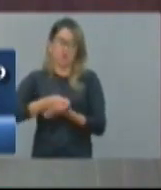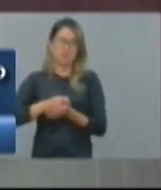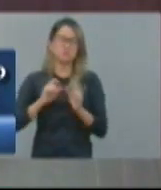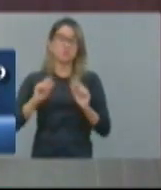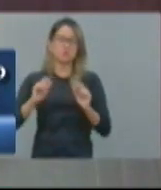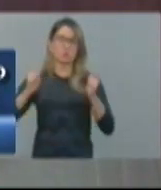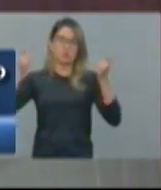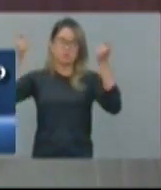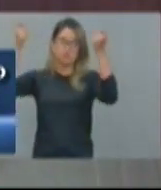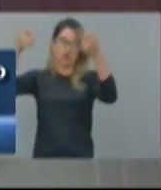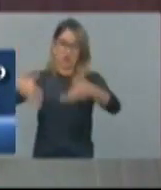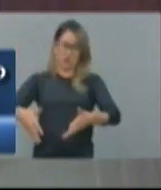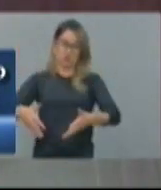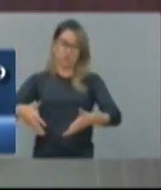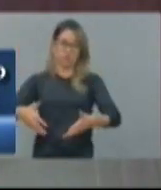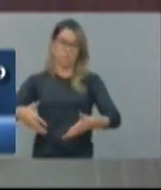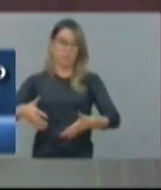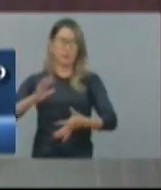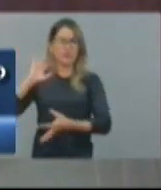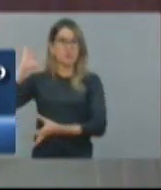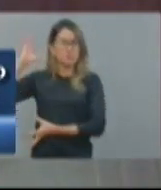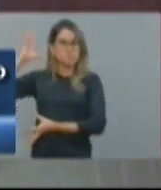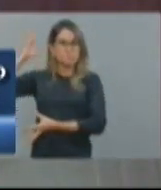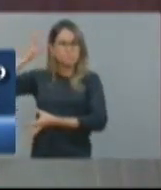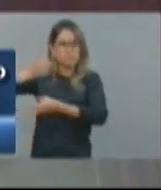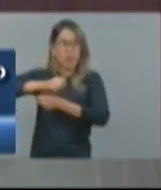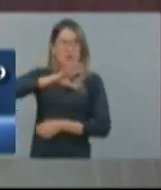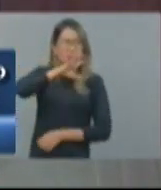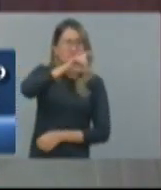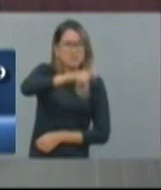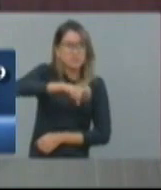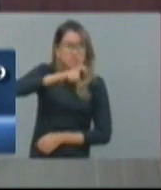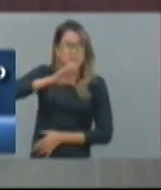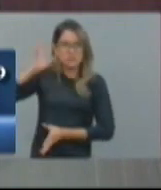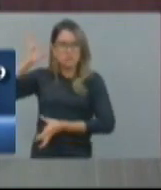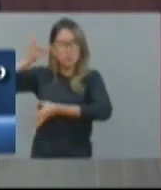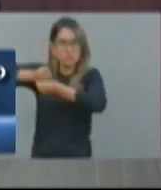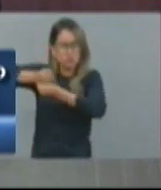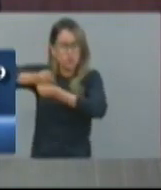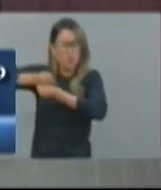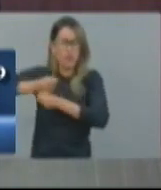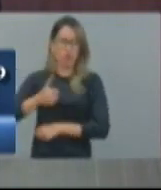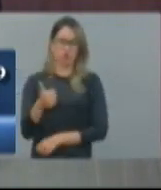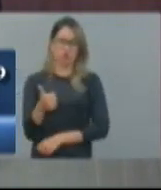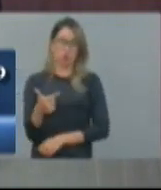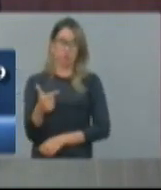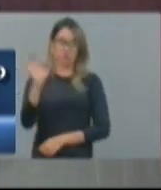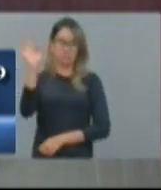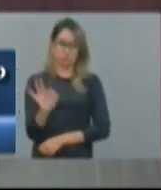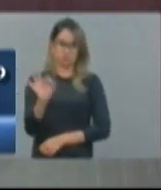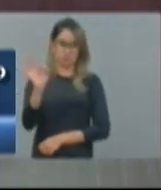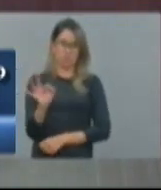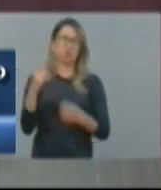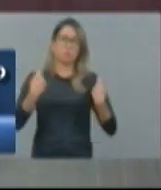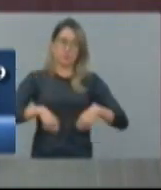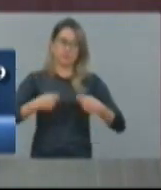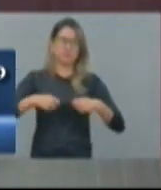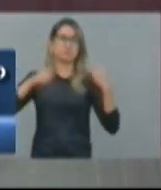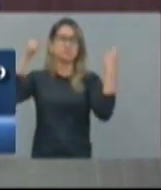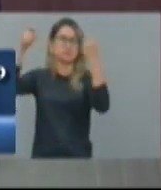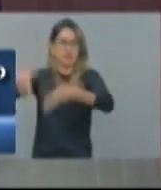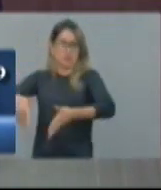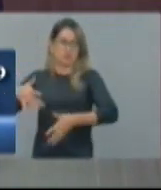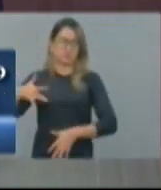gastar 12% da sua receita corrente líquida em saúde, no ano de 2014 gastou mais de 16%.